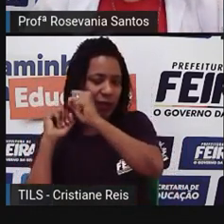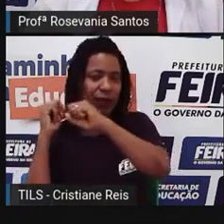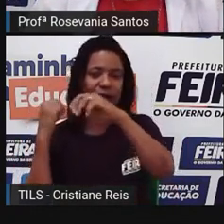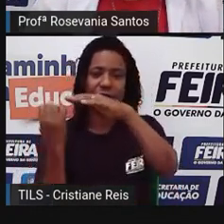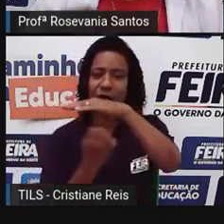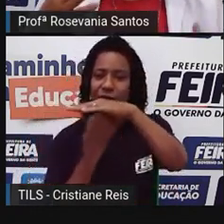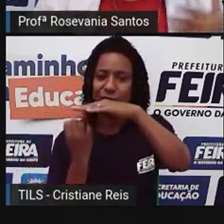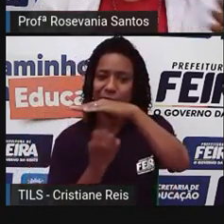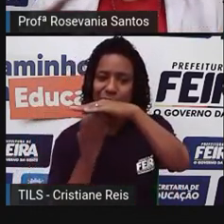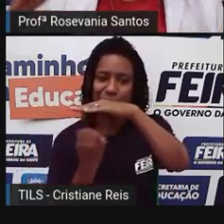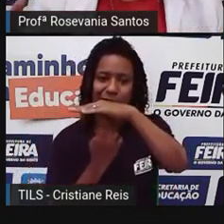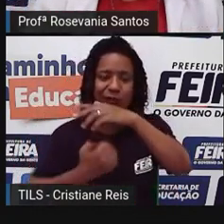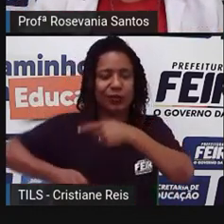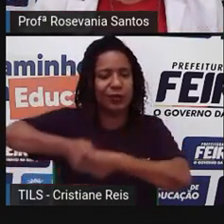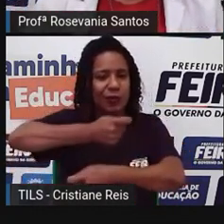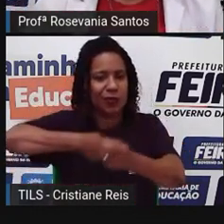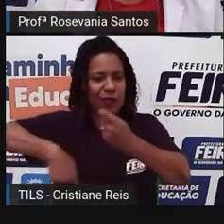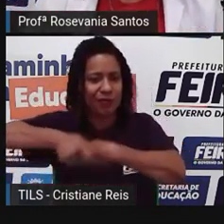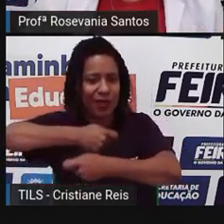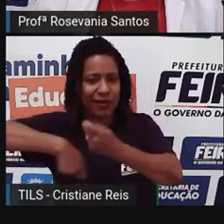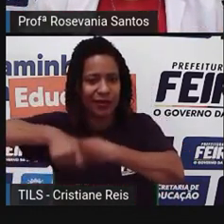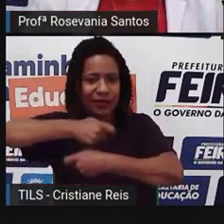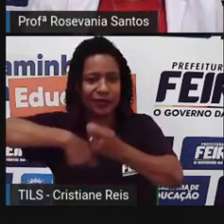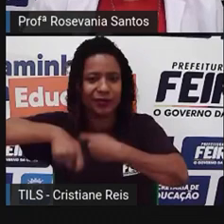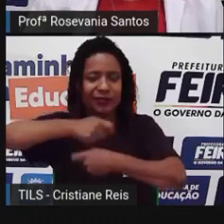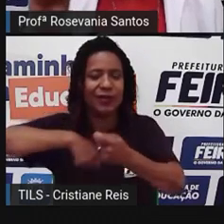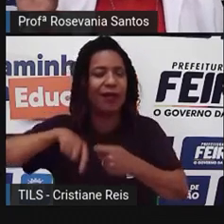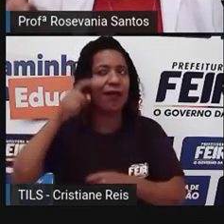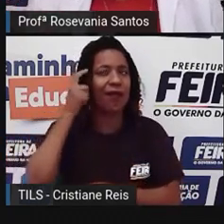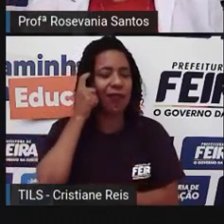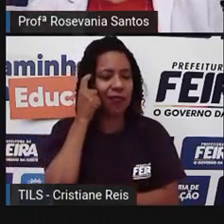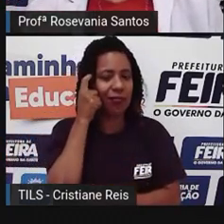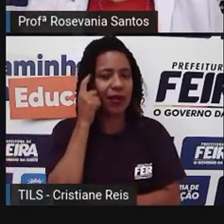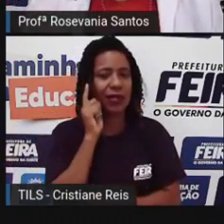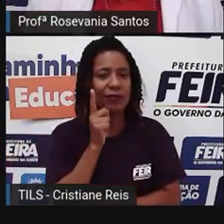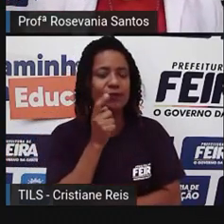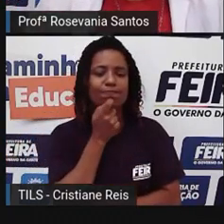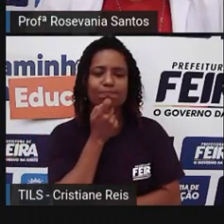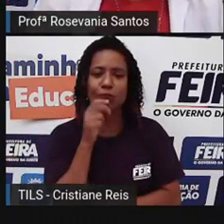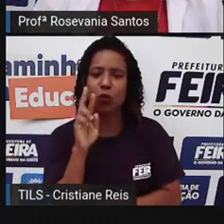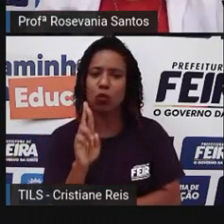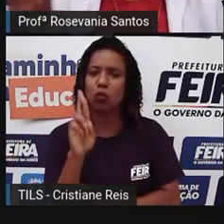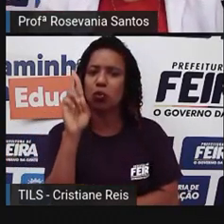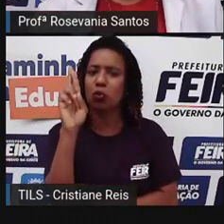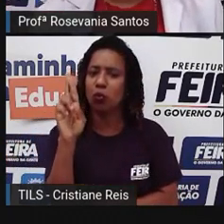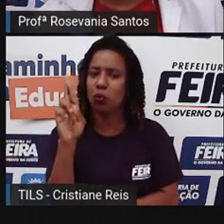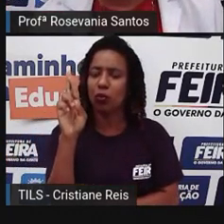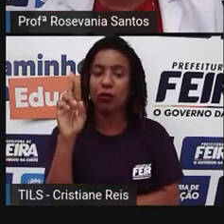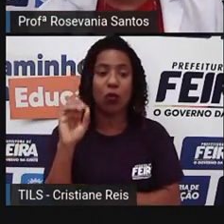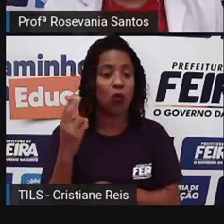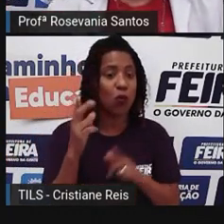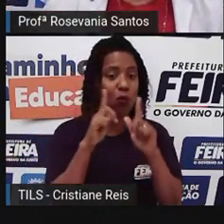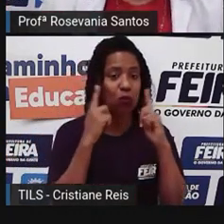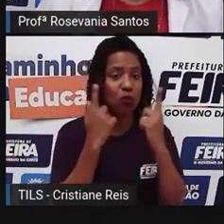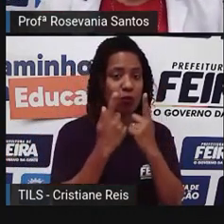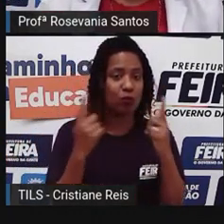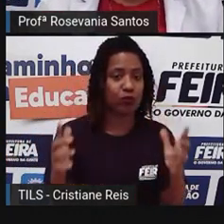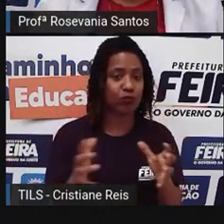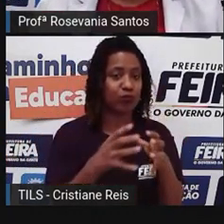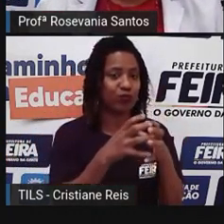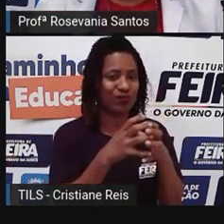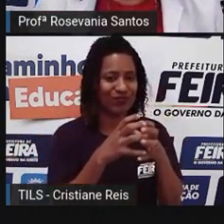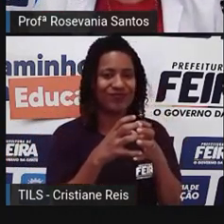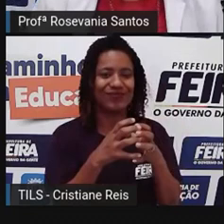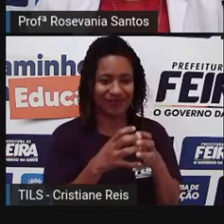comercial toda, com todos esses serviços que vão oferecendo, você lembra lá que tem um dono, ou que tem um grupo de pessoas que é dono dali